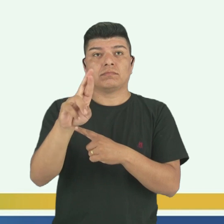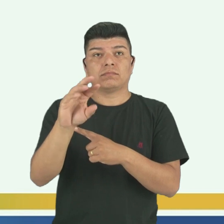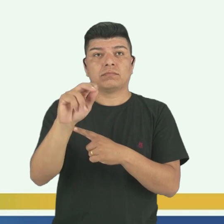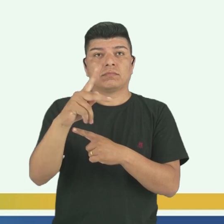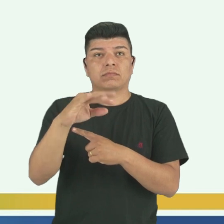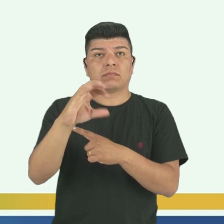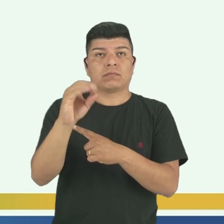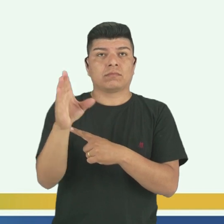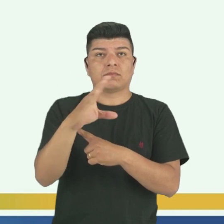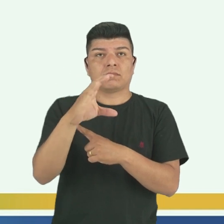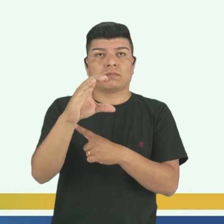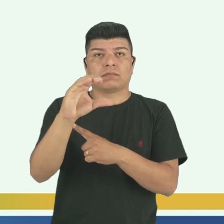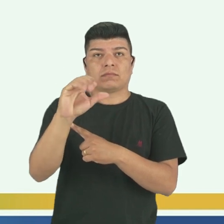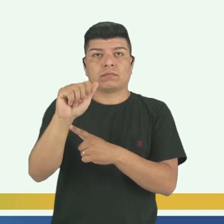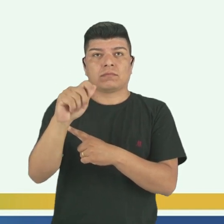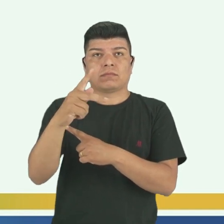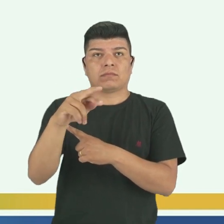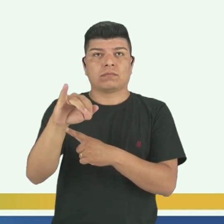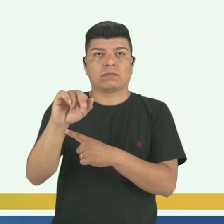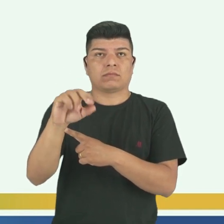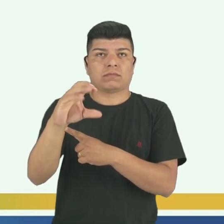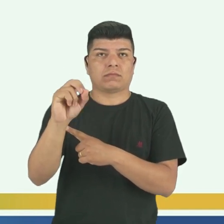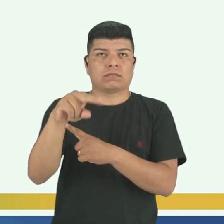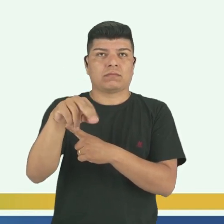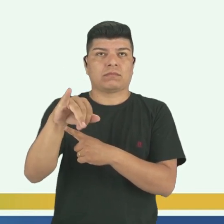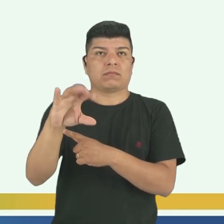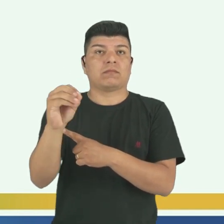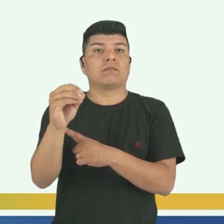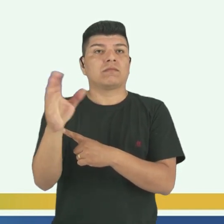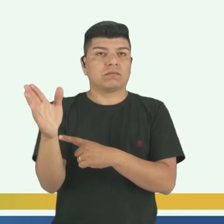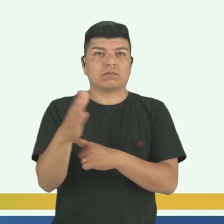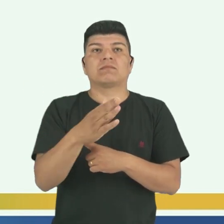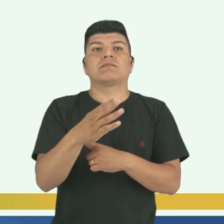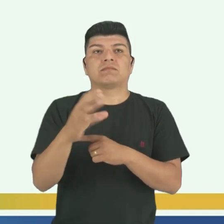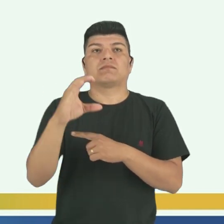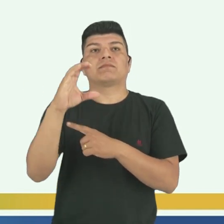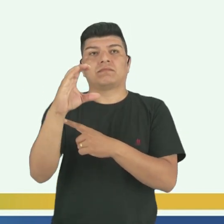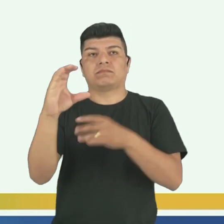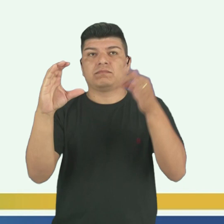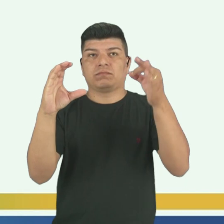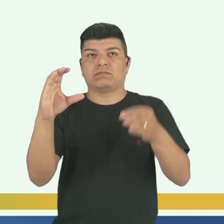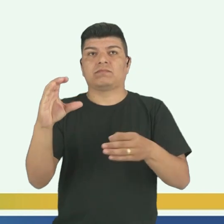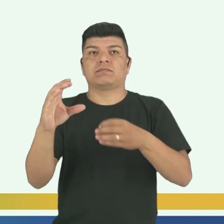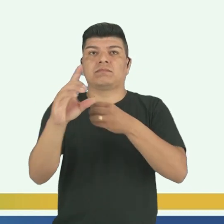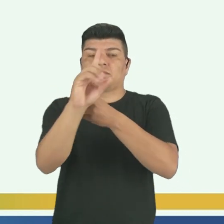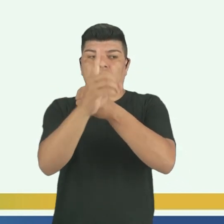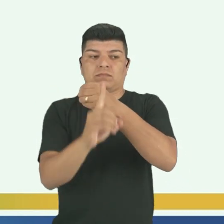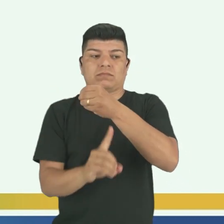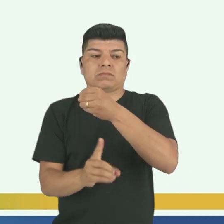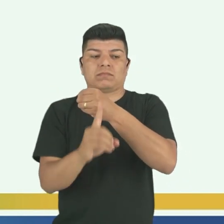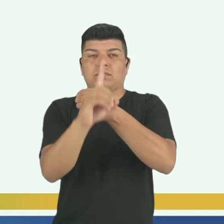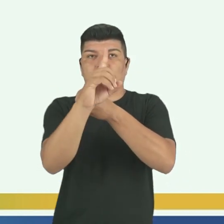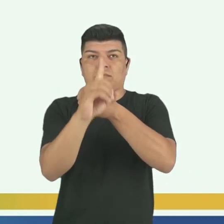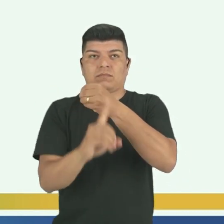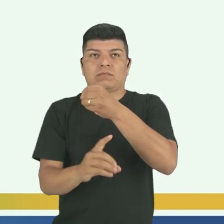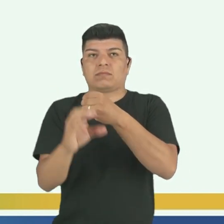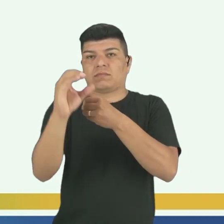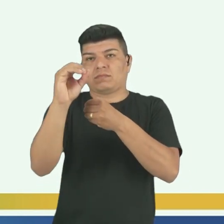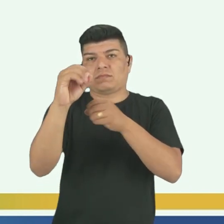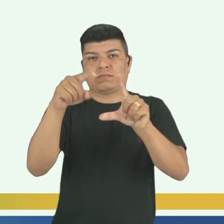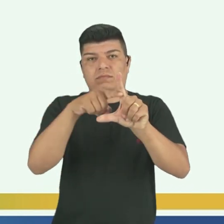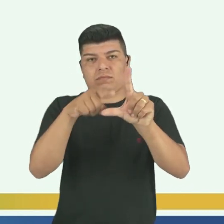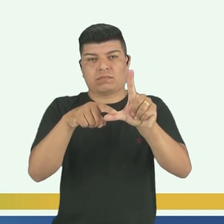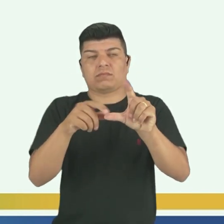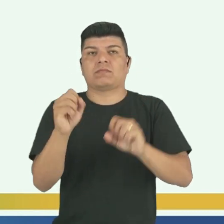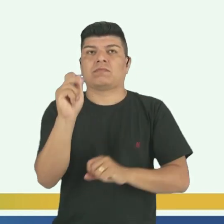Capricórnio? Não. Eu tô falando de quê? Acabei de falar pra vocês. Meridiano de Greenwich. Essa vai marcar zero graus.